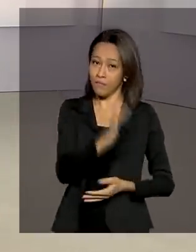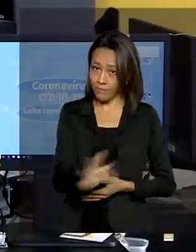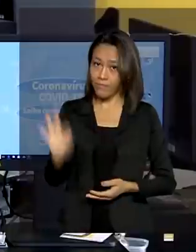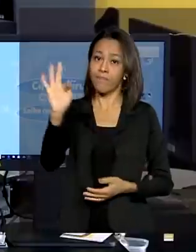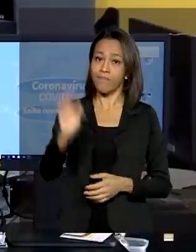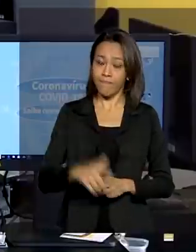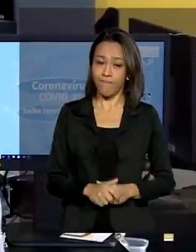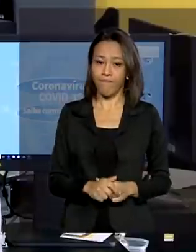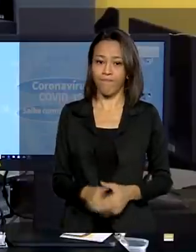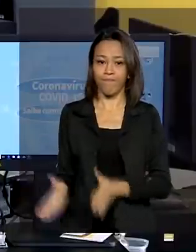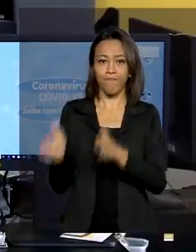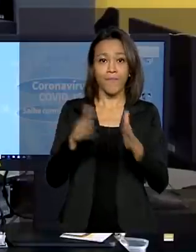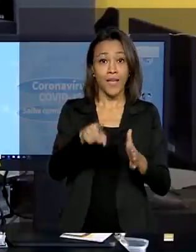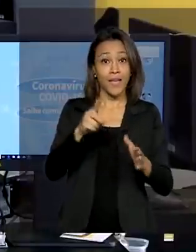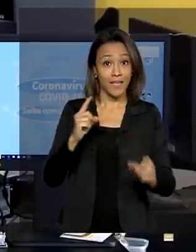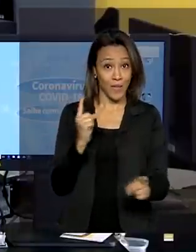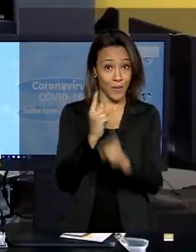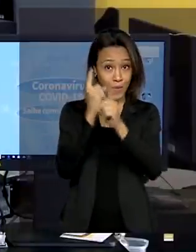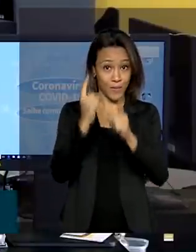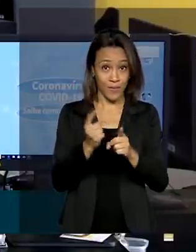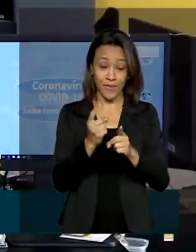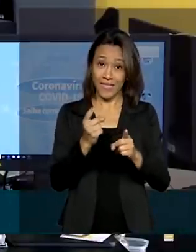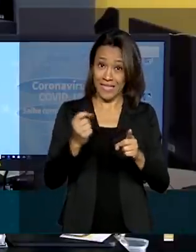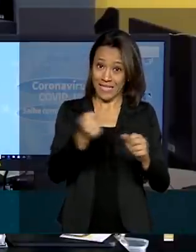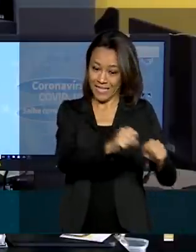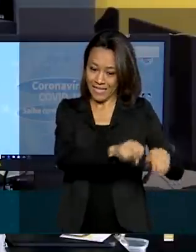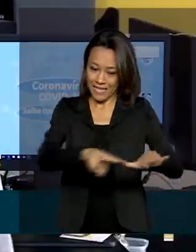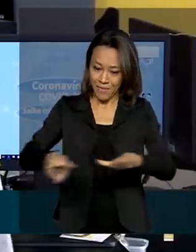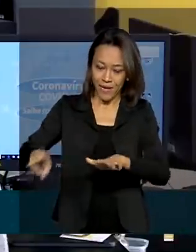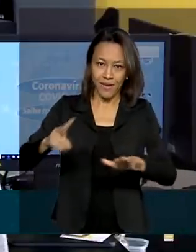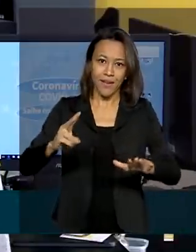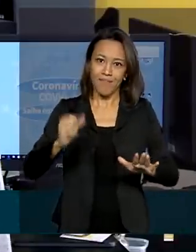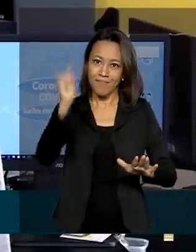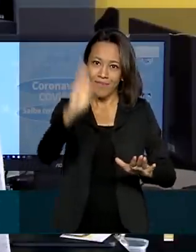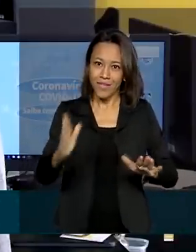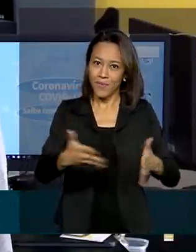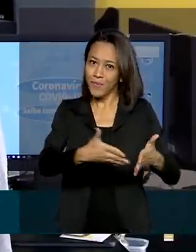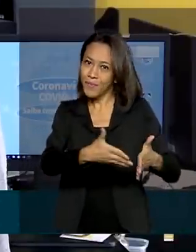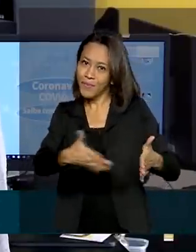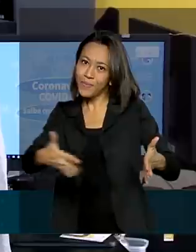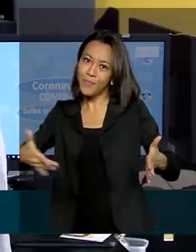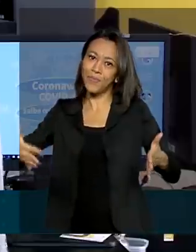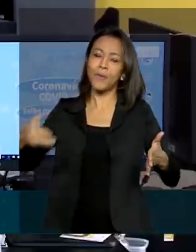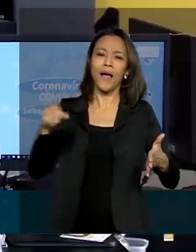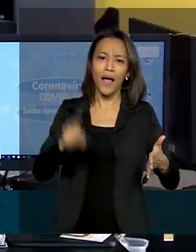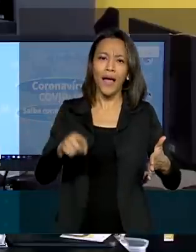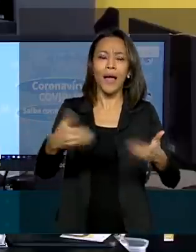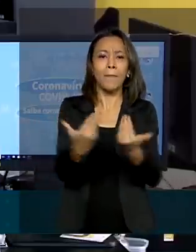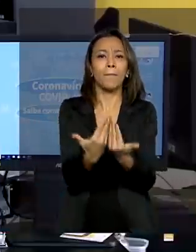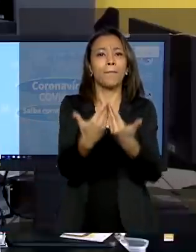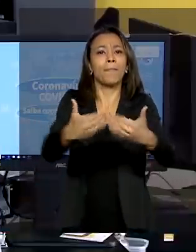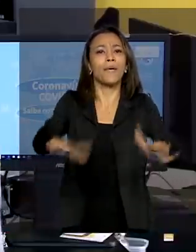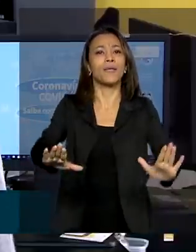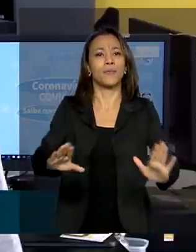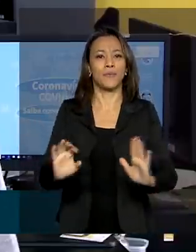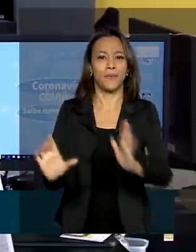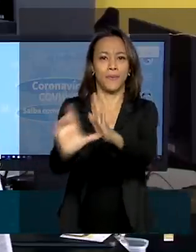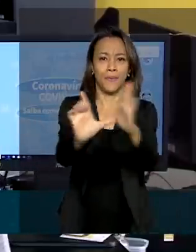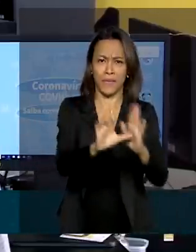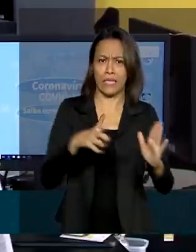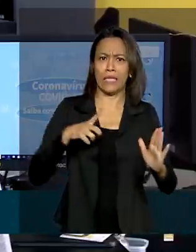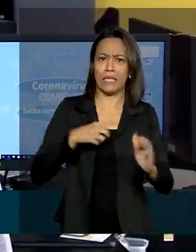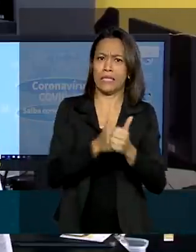O evento foi pensado para ser a primeira data comemorativa do varejo após a reabertura do comércio, que sofre